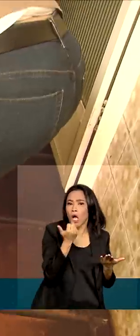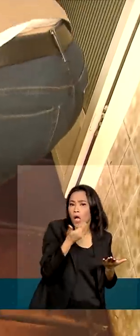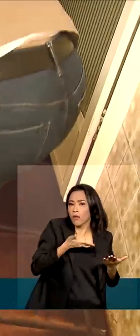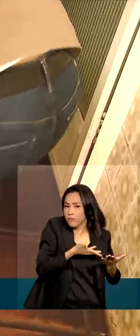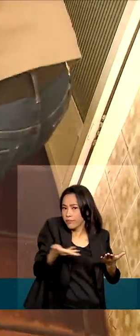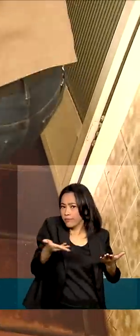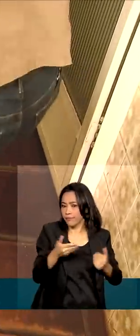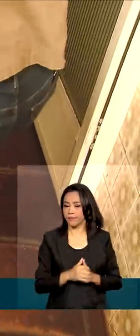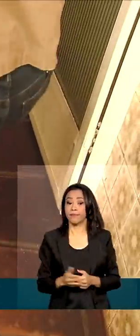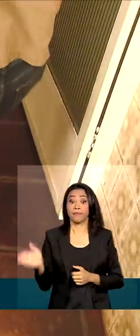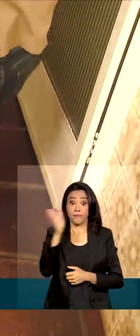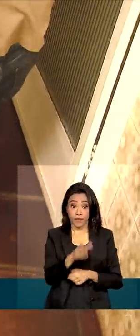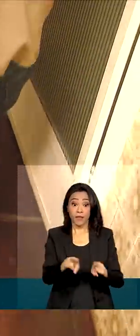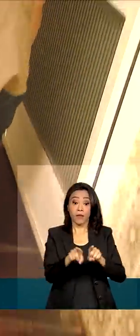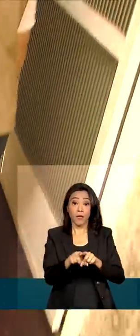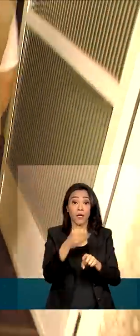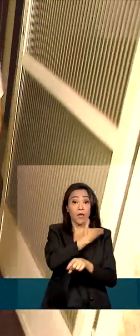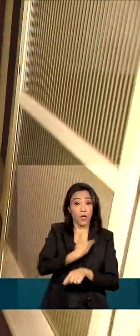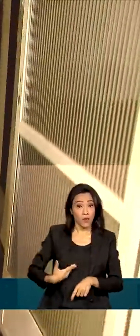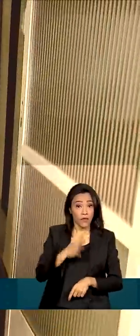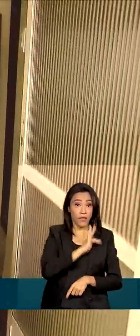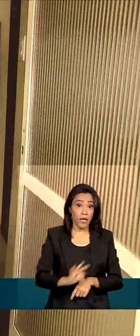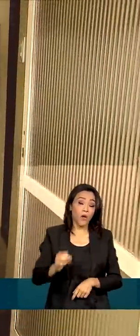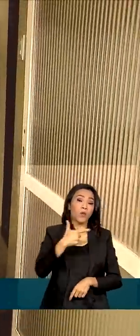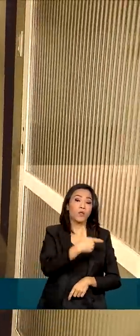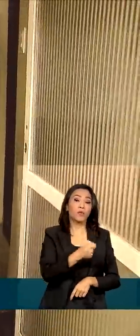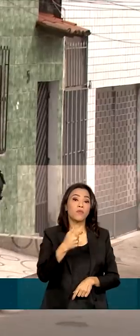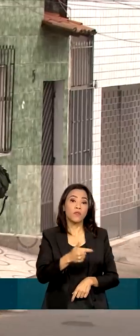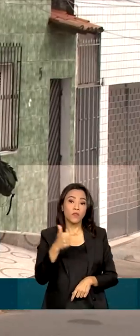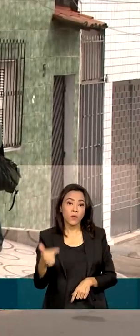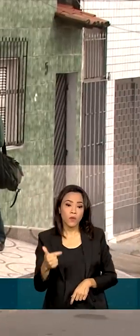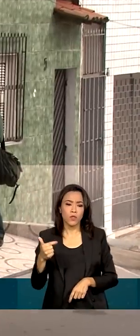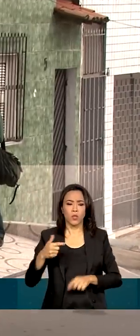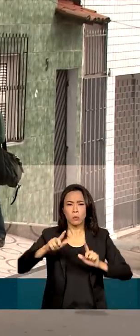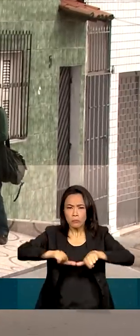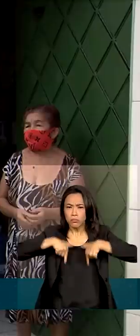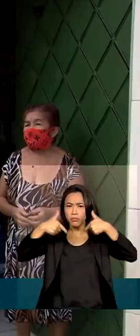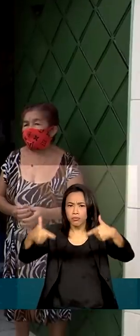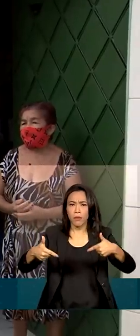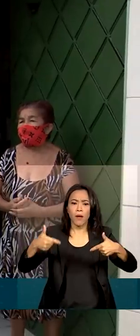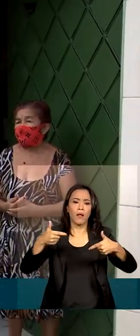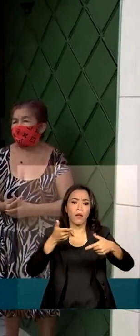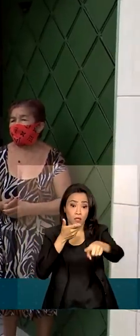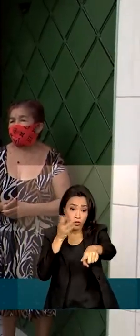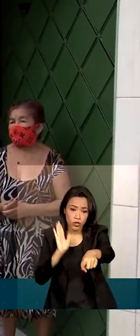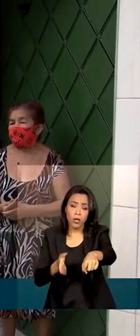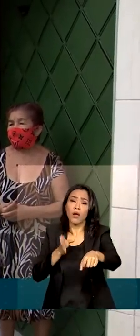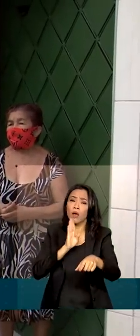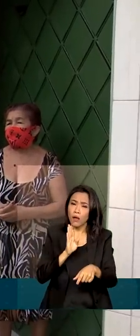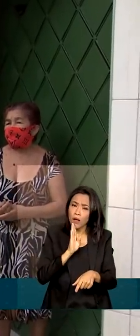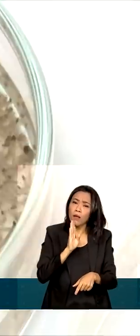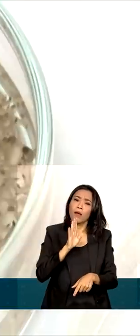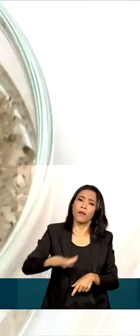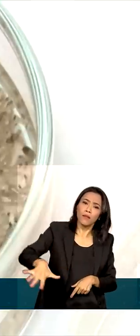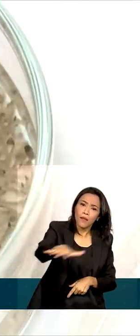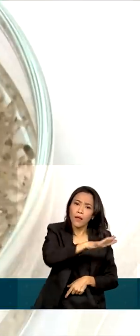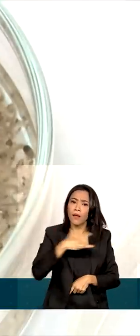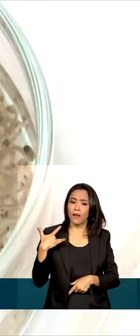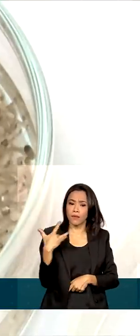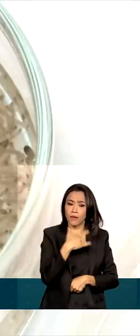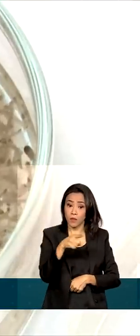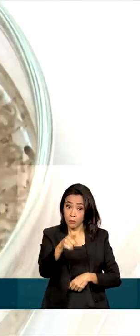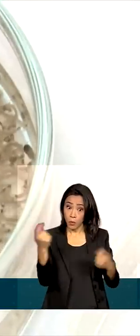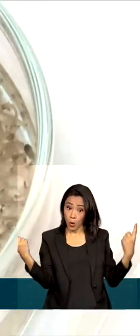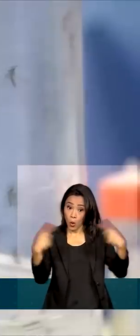O governo federal também manteve, em 2022, o trabalho em outras frentes já conhecidas da saúde pública, como o